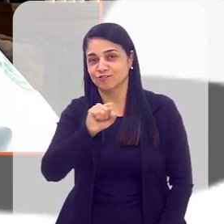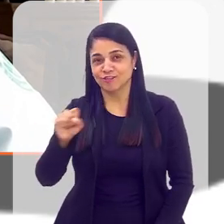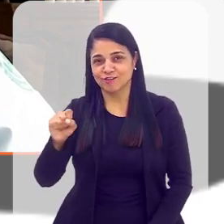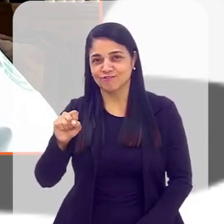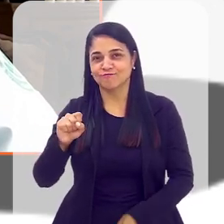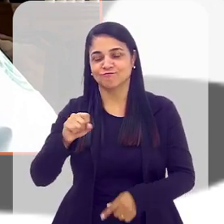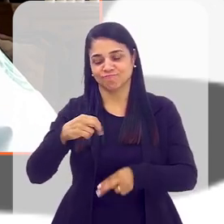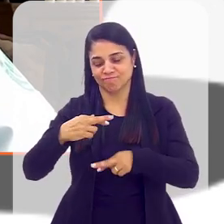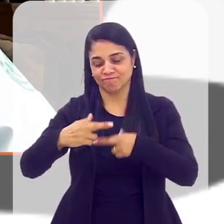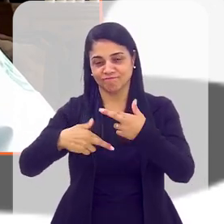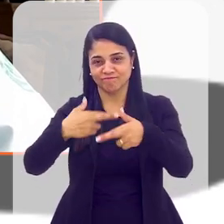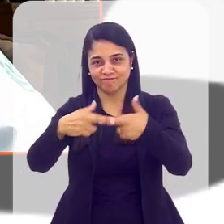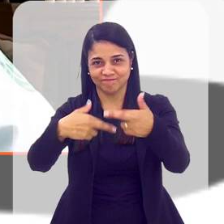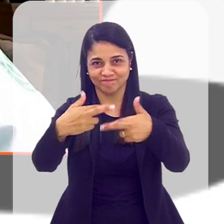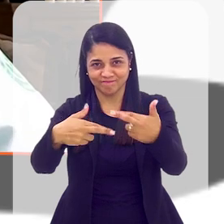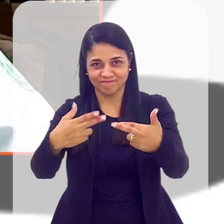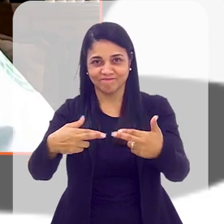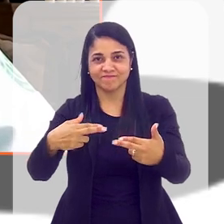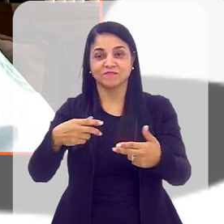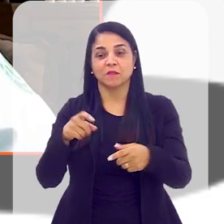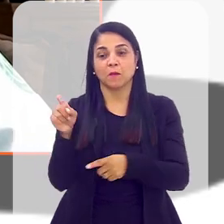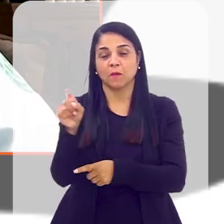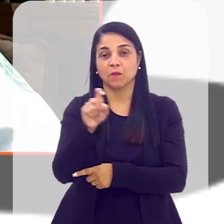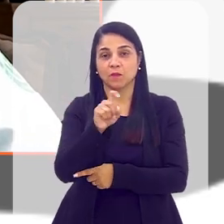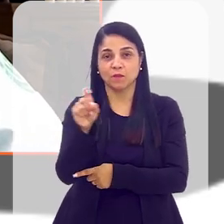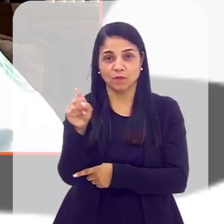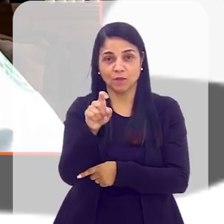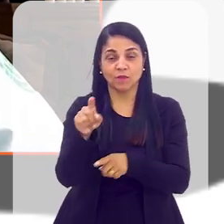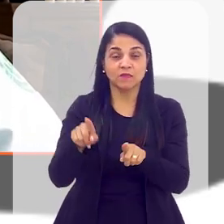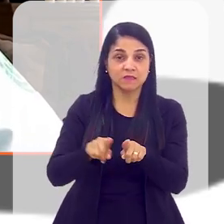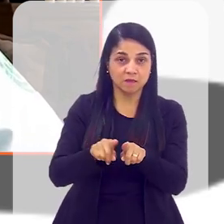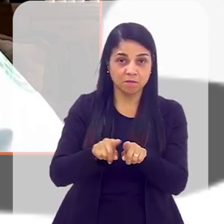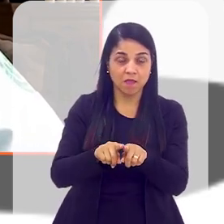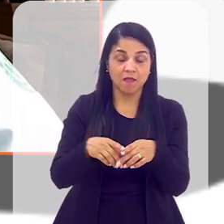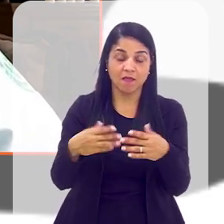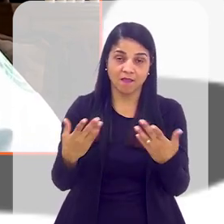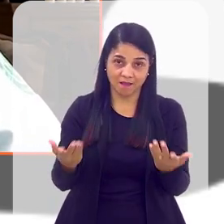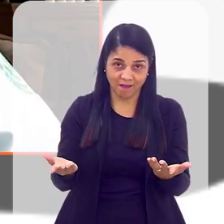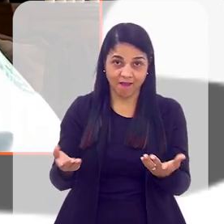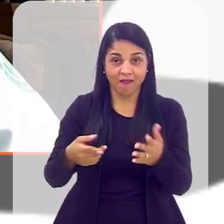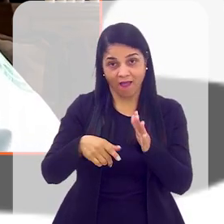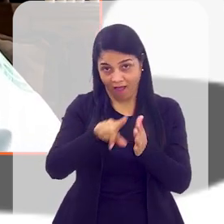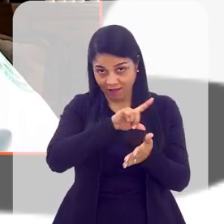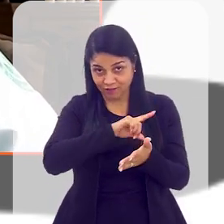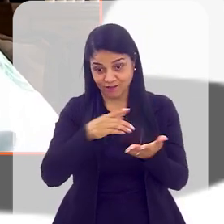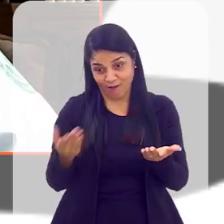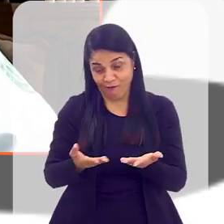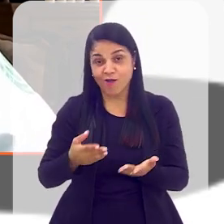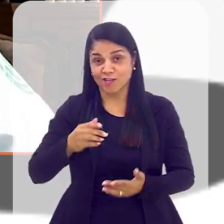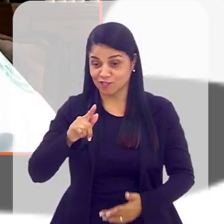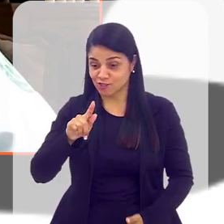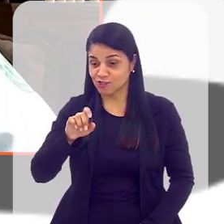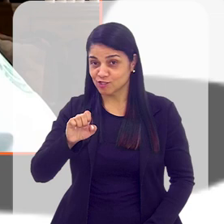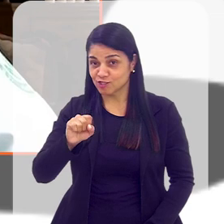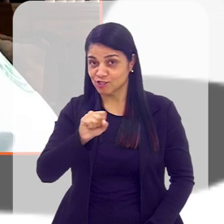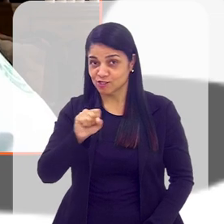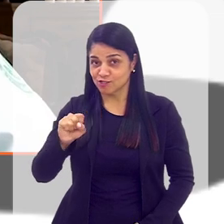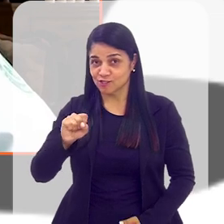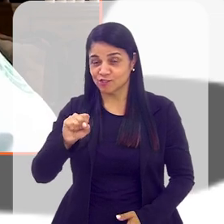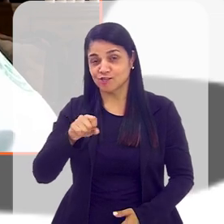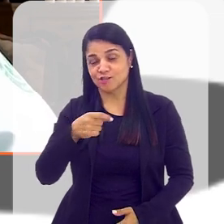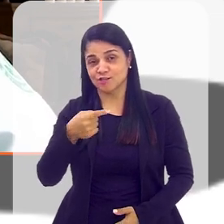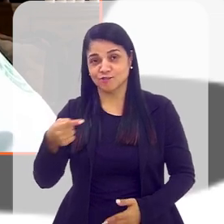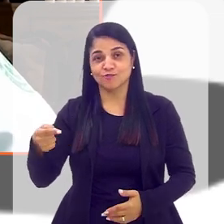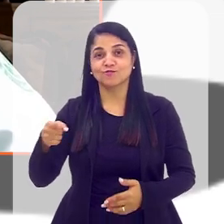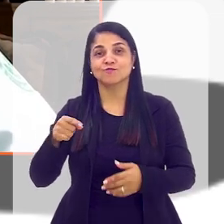fertilizantes e pode ser utilizado, inclusive, reutilizado como gesso mesmo. Então, todos os materiais, o aço, o gesso, a chapa